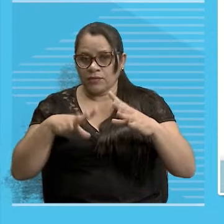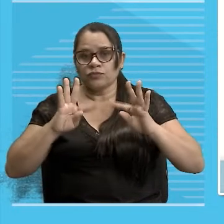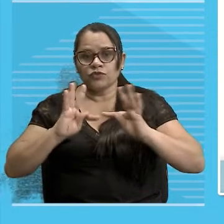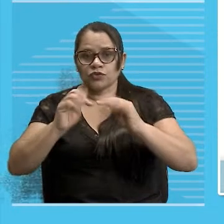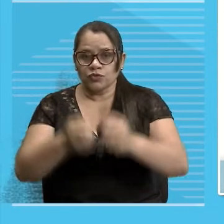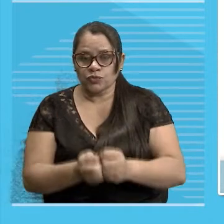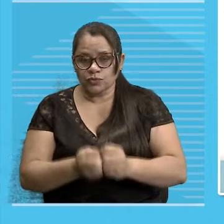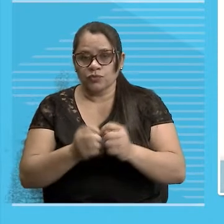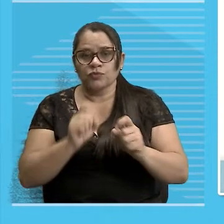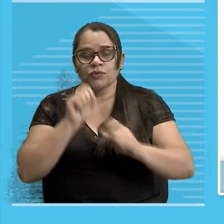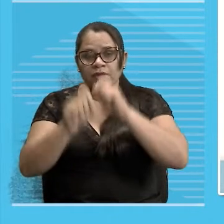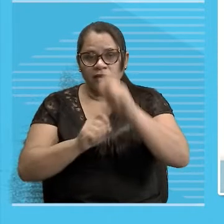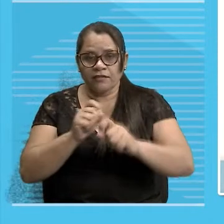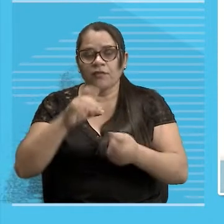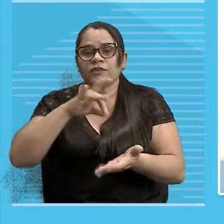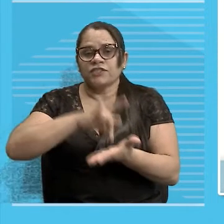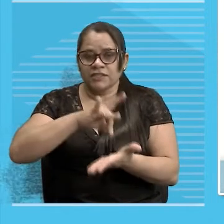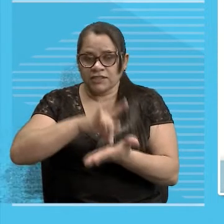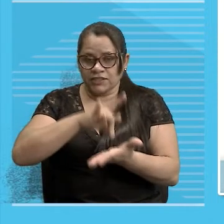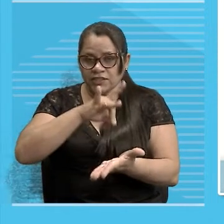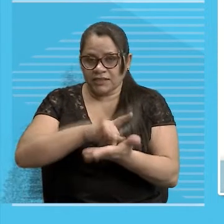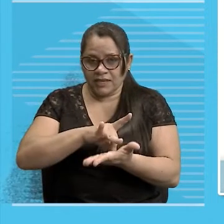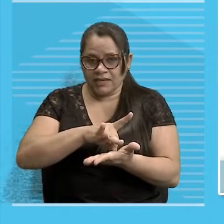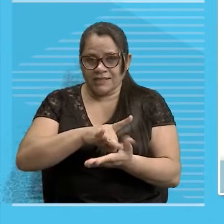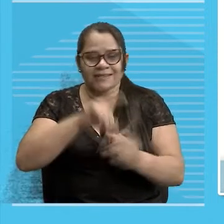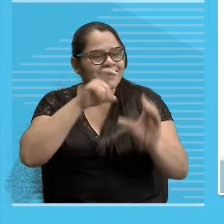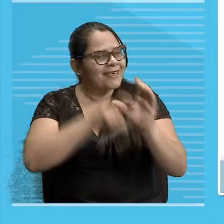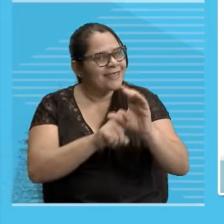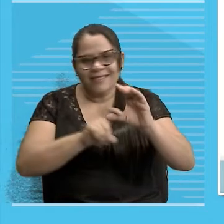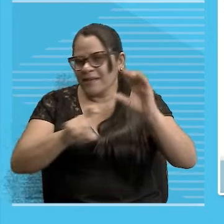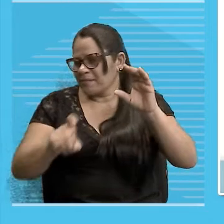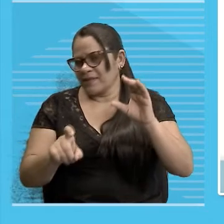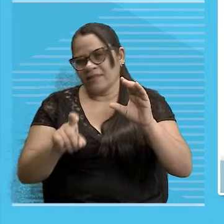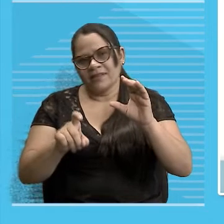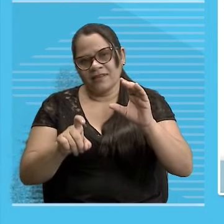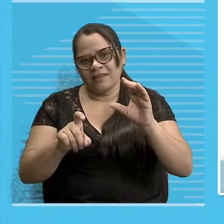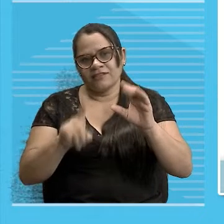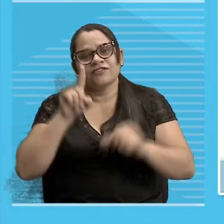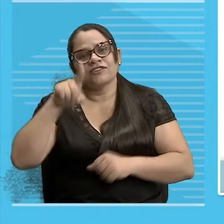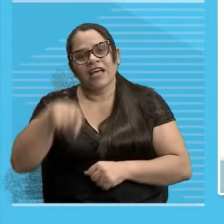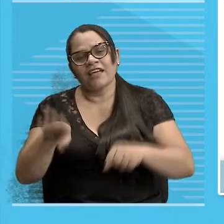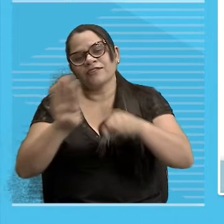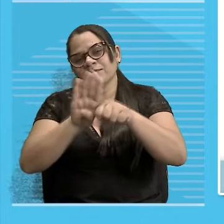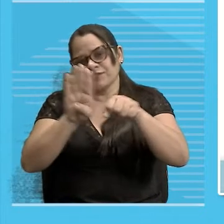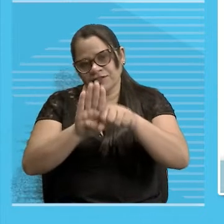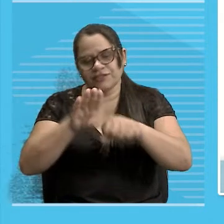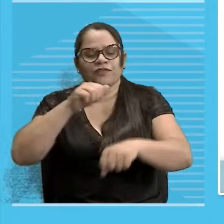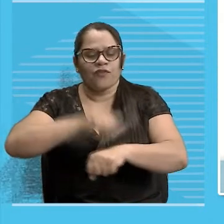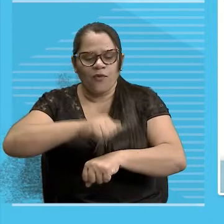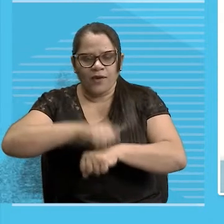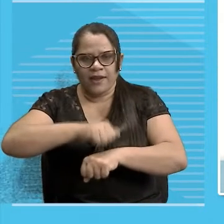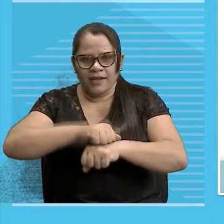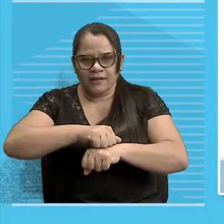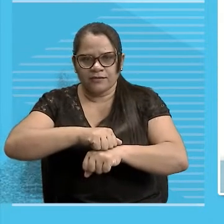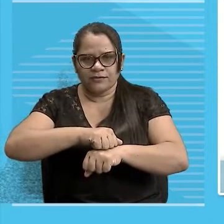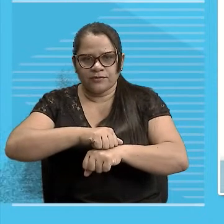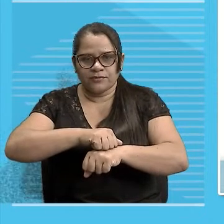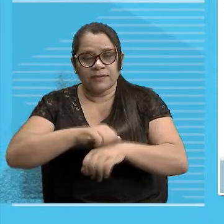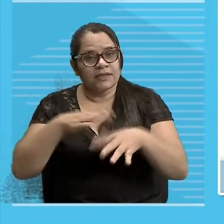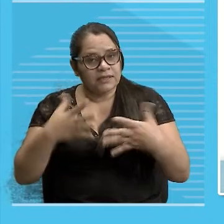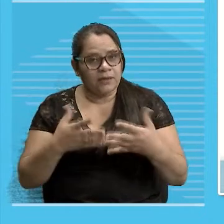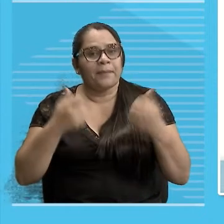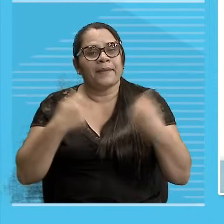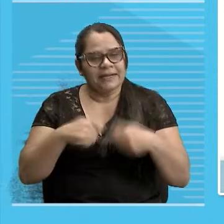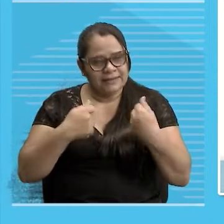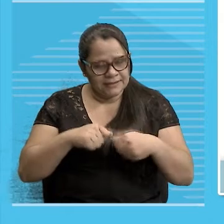De existência Independente É um substantivo concreto Começa a mudar seus